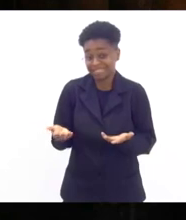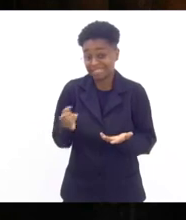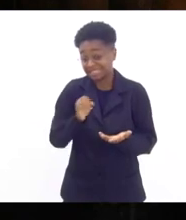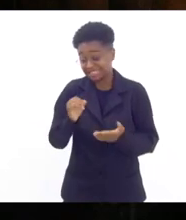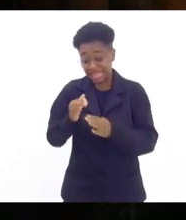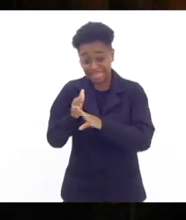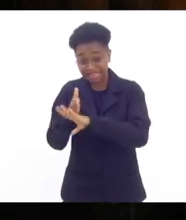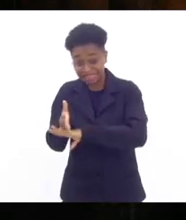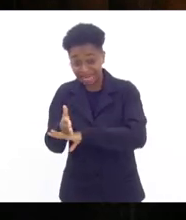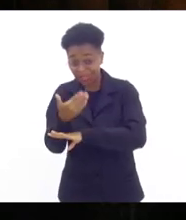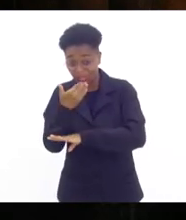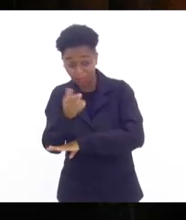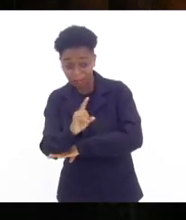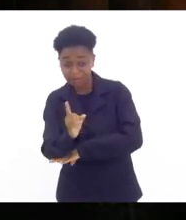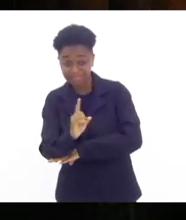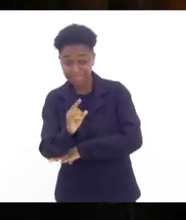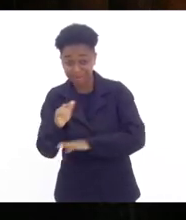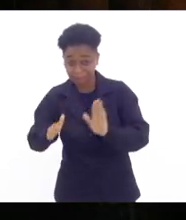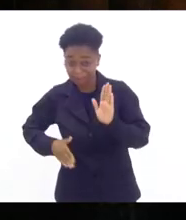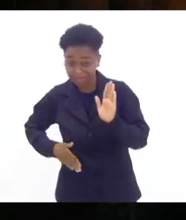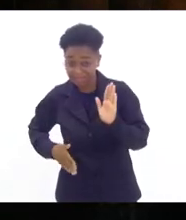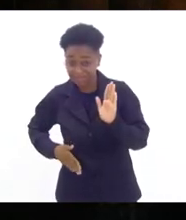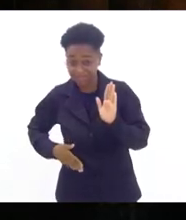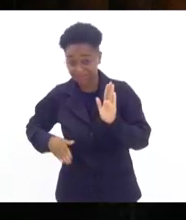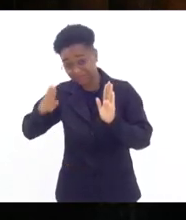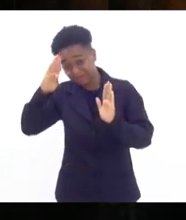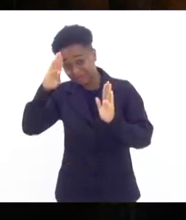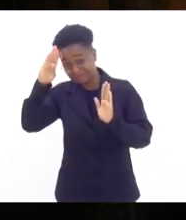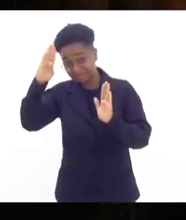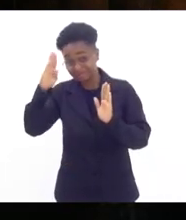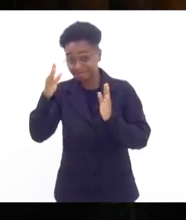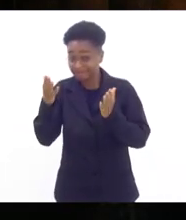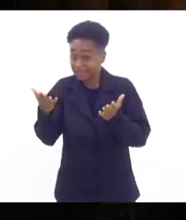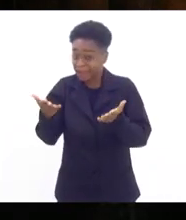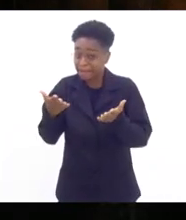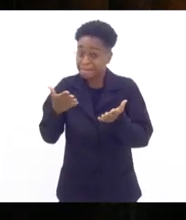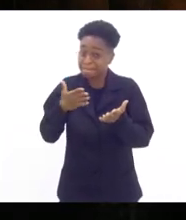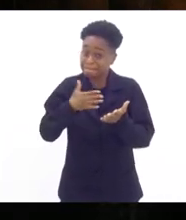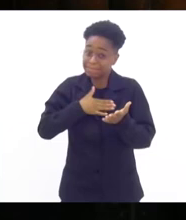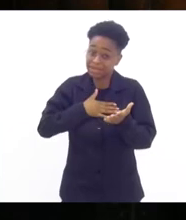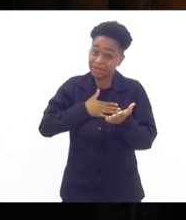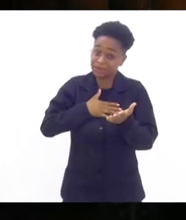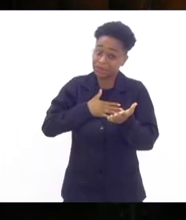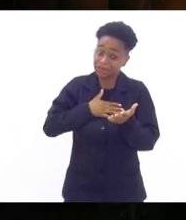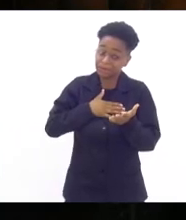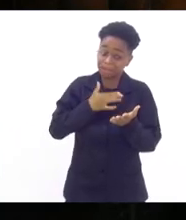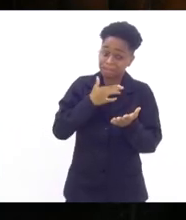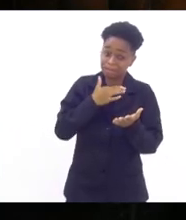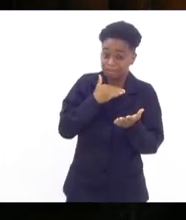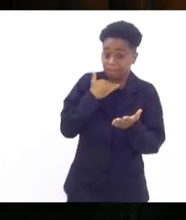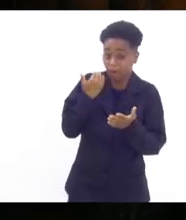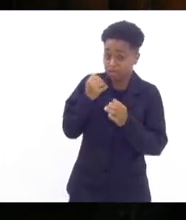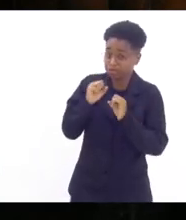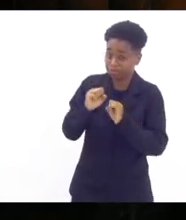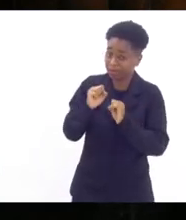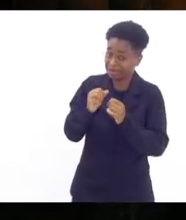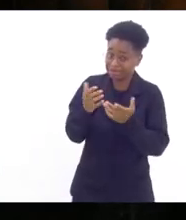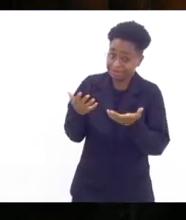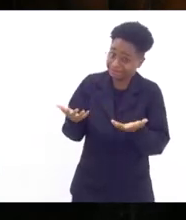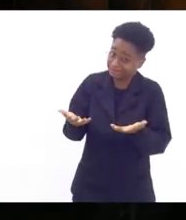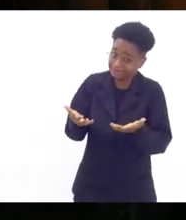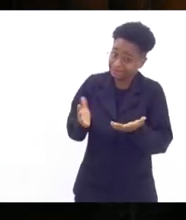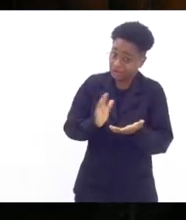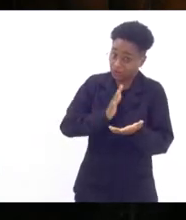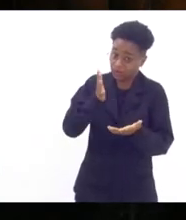sem pedir ao bandido de plantão o meu final pode ser trágico então estou